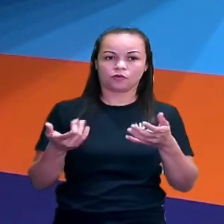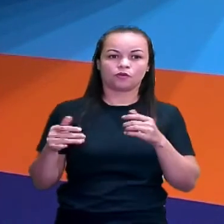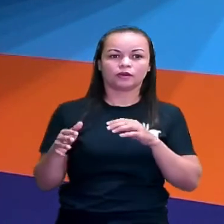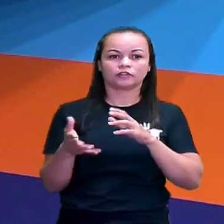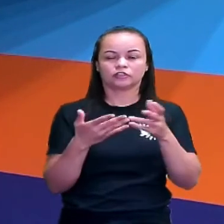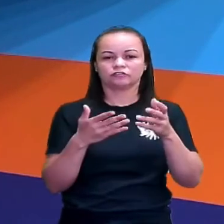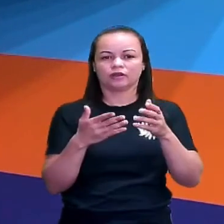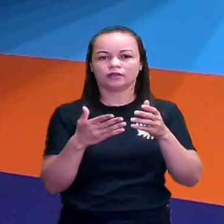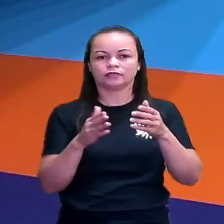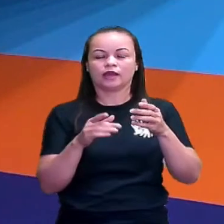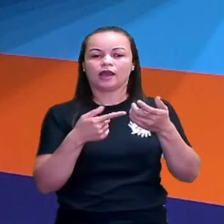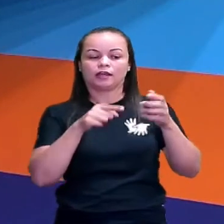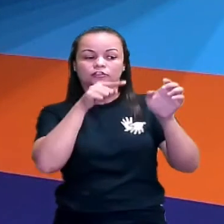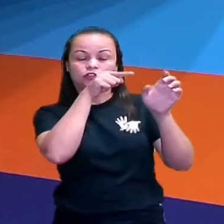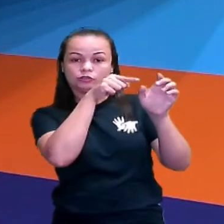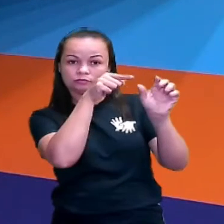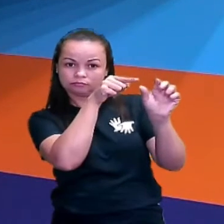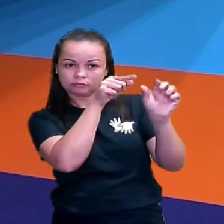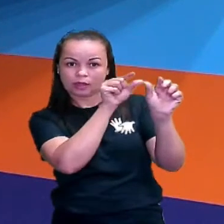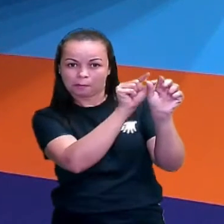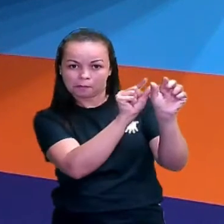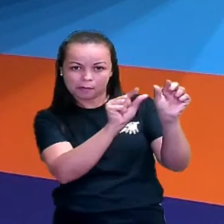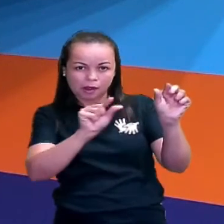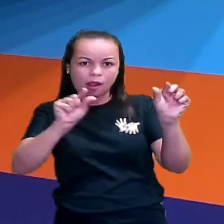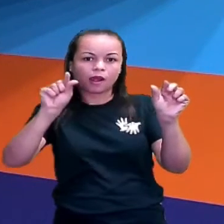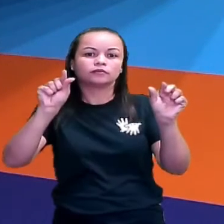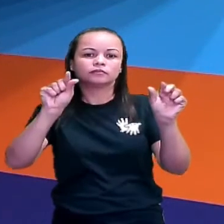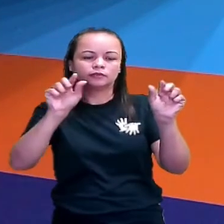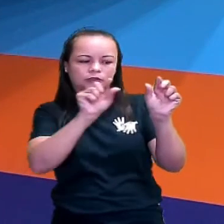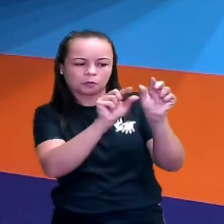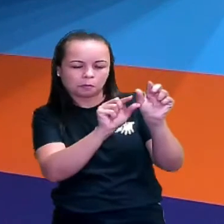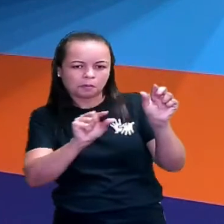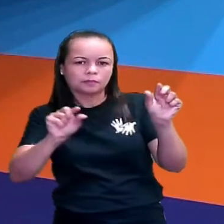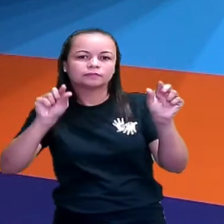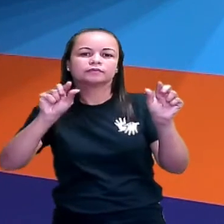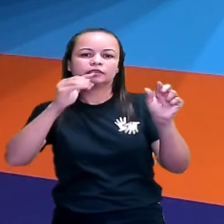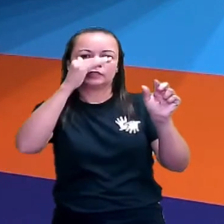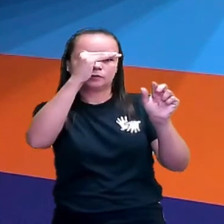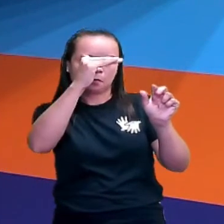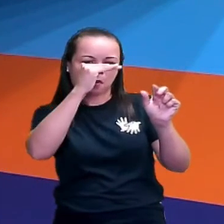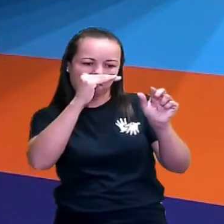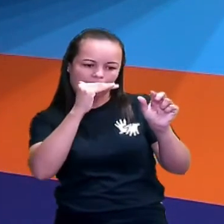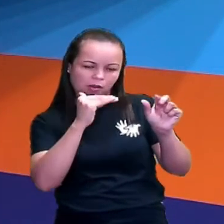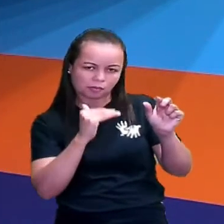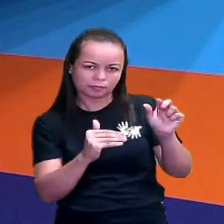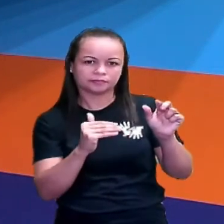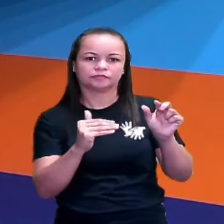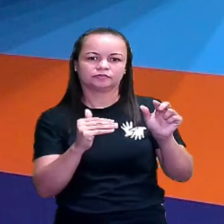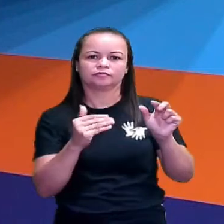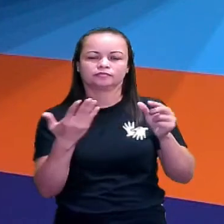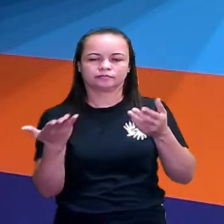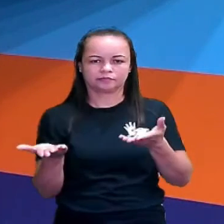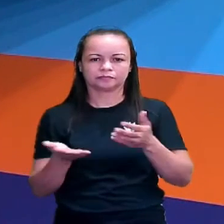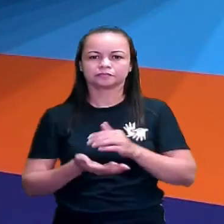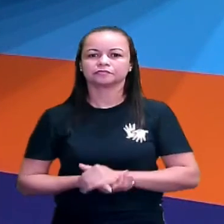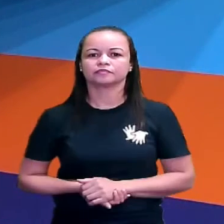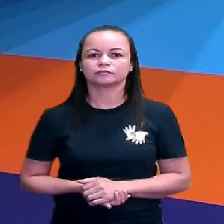daqui, ó, da esquerda para a direita e de cima para baixo. Vamos lá?